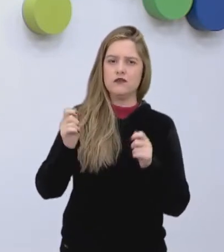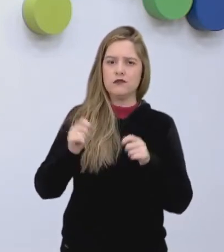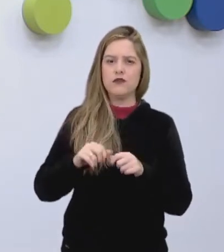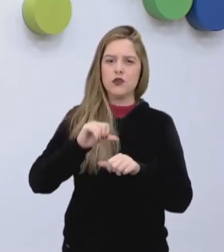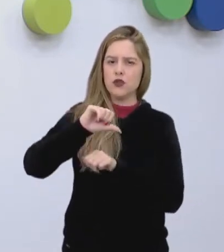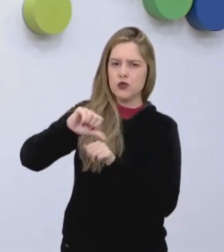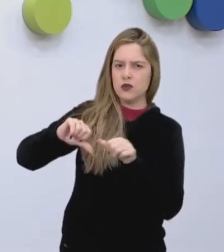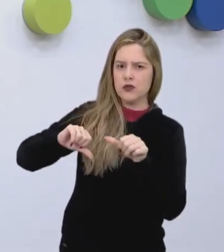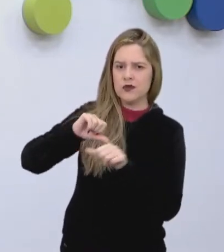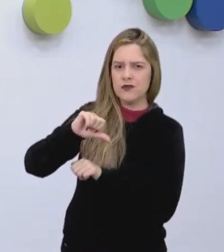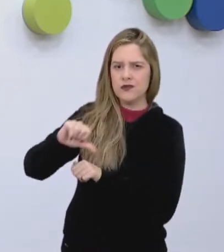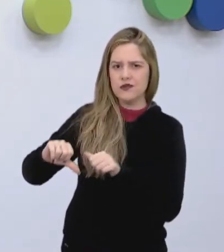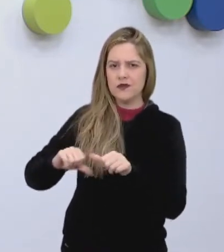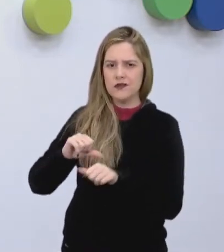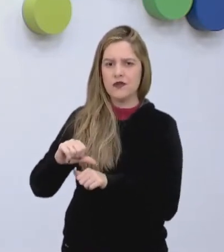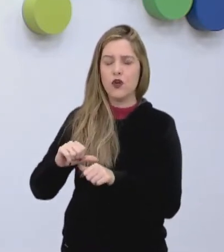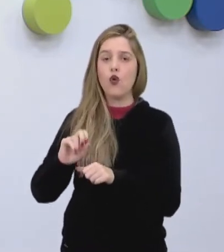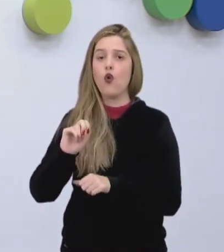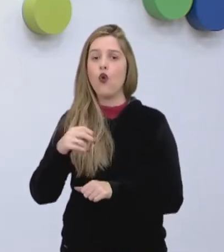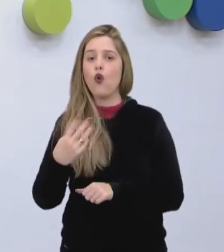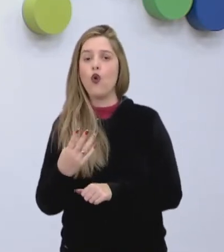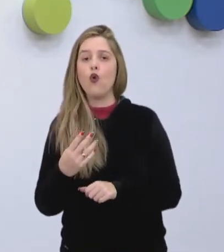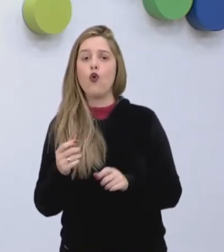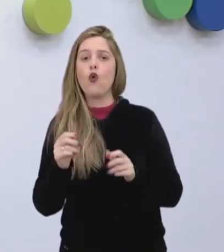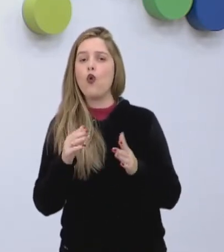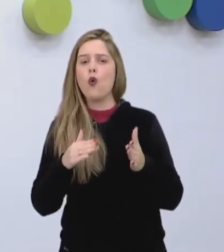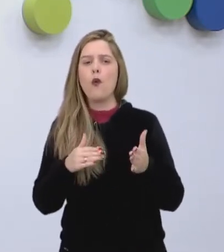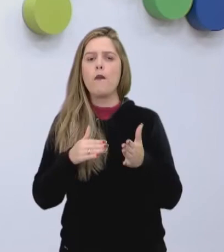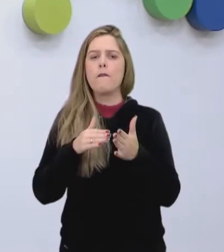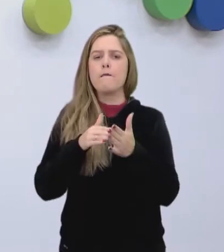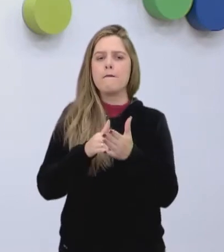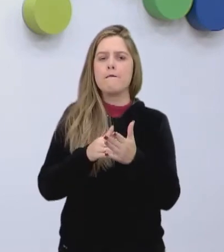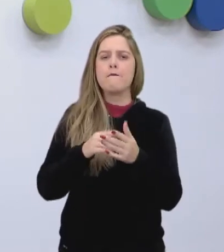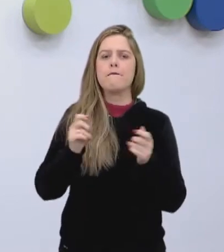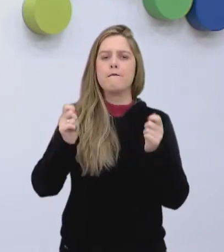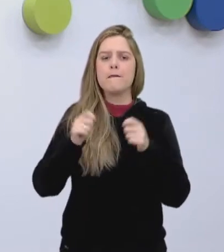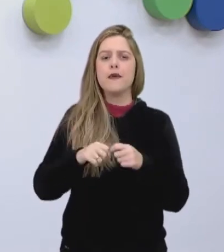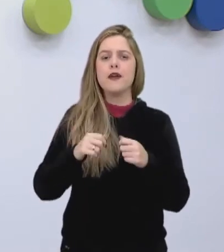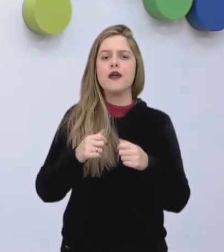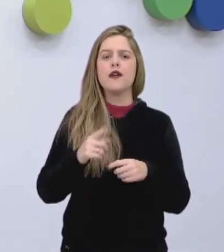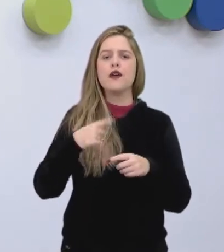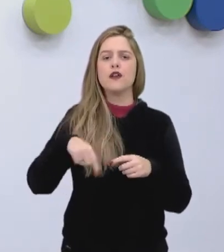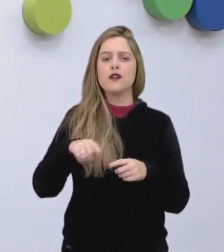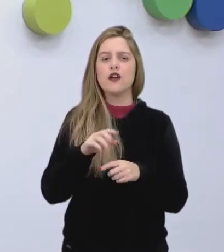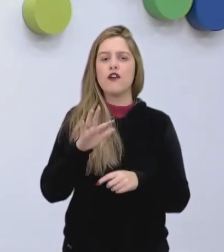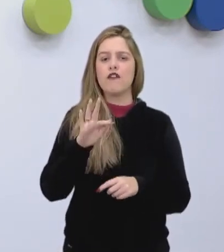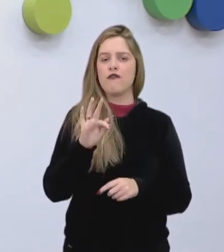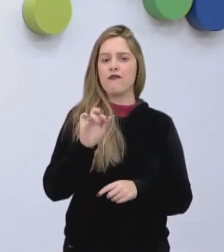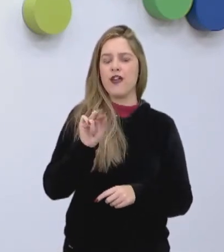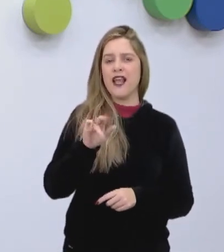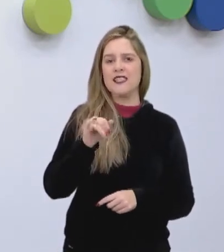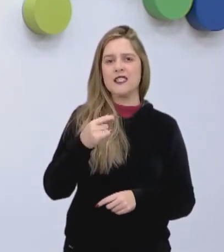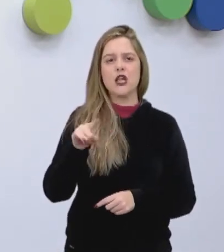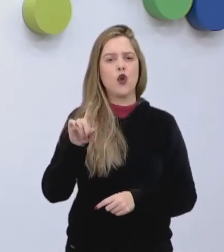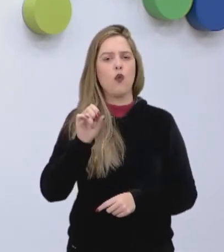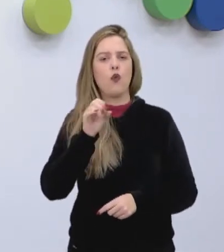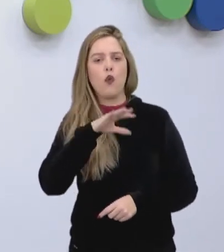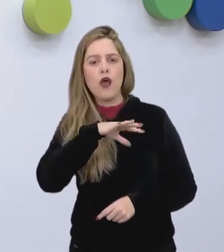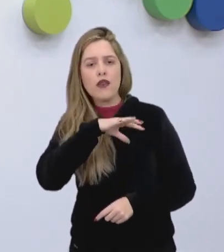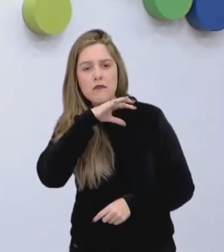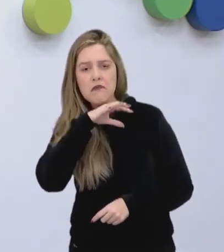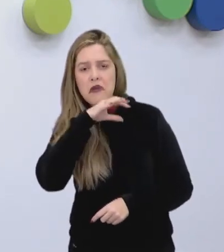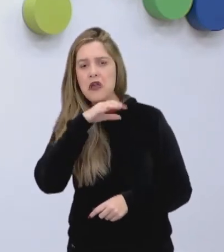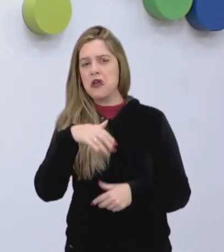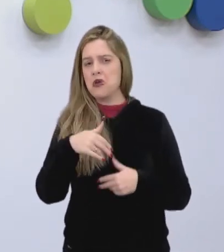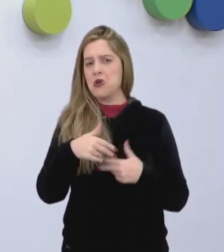manufatura, e o máximo que ele usa é energia de tração animal, ou do vento,